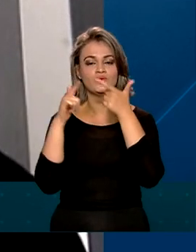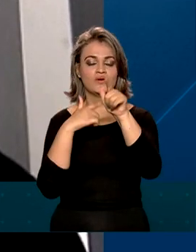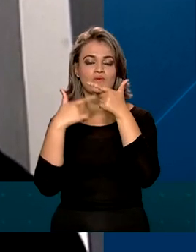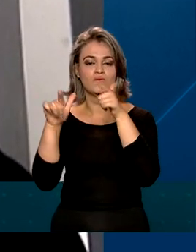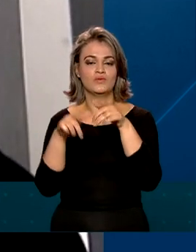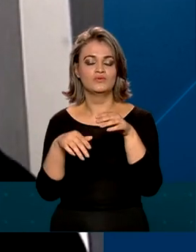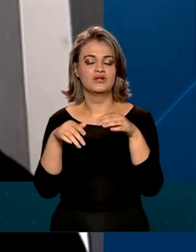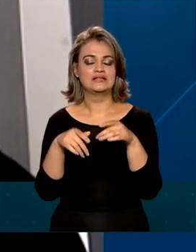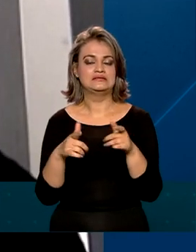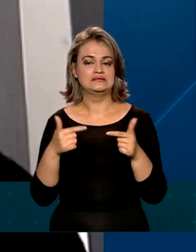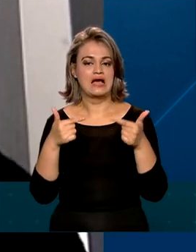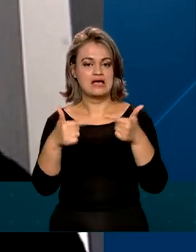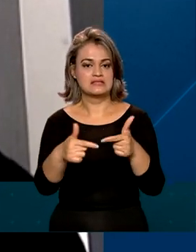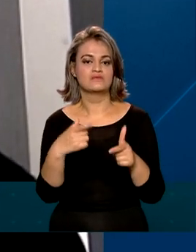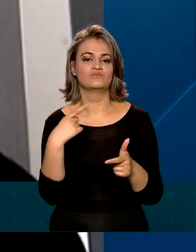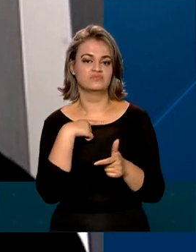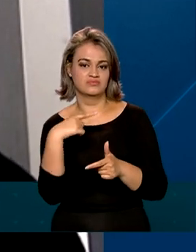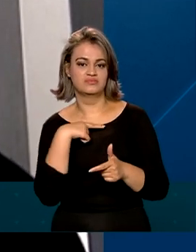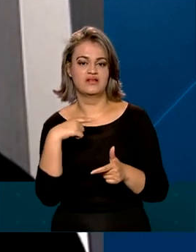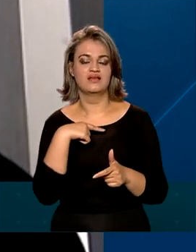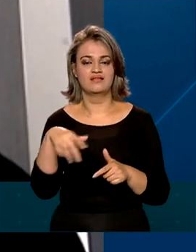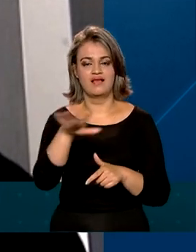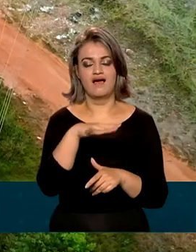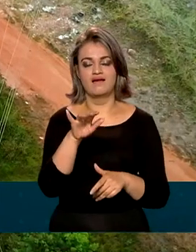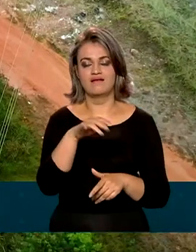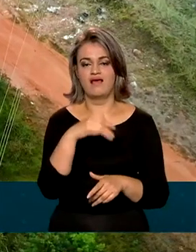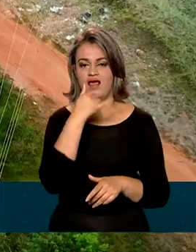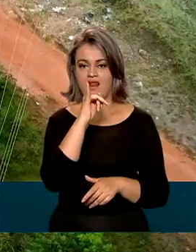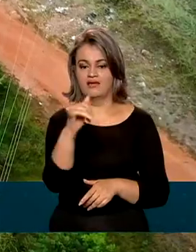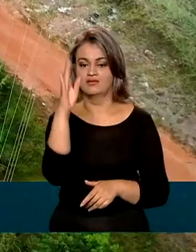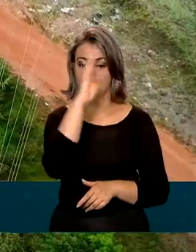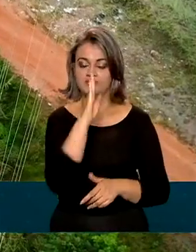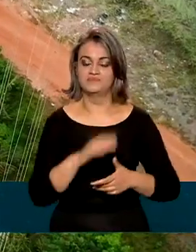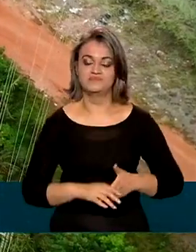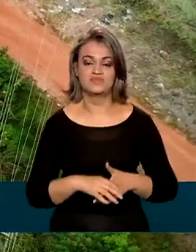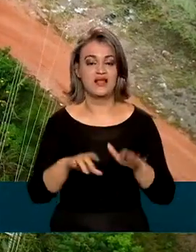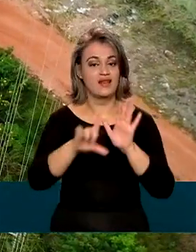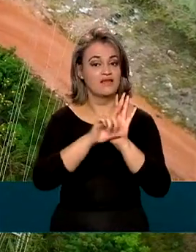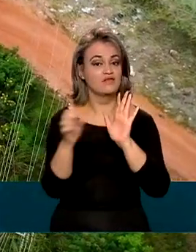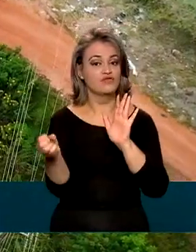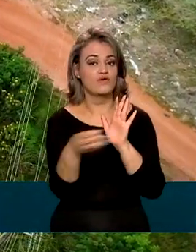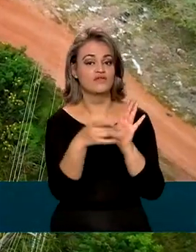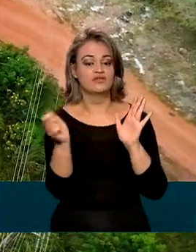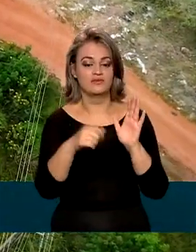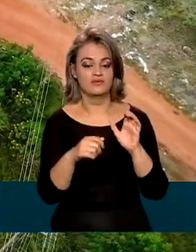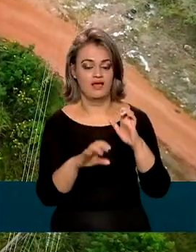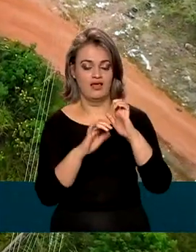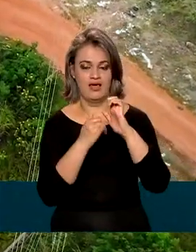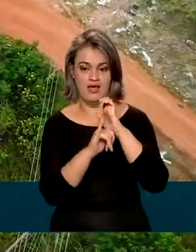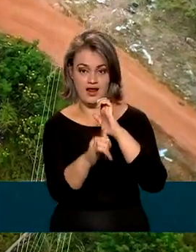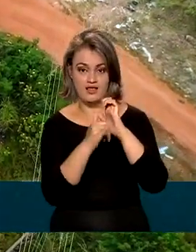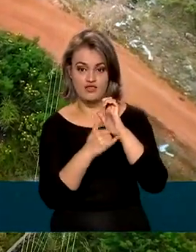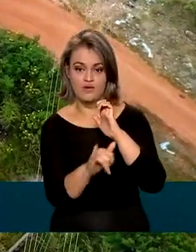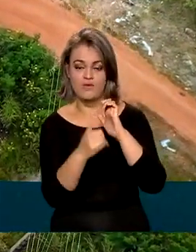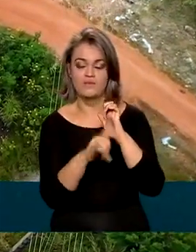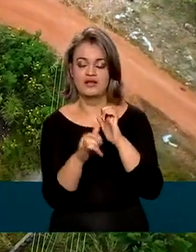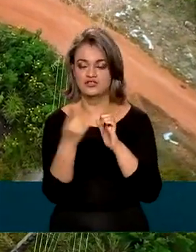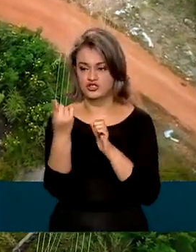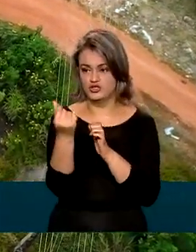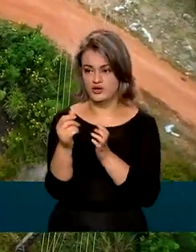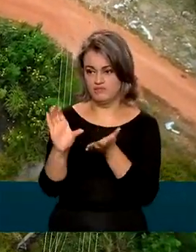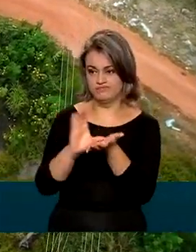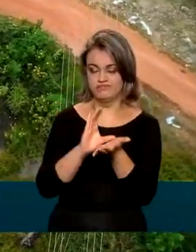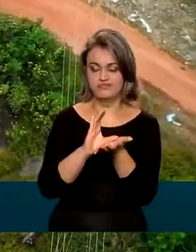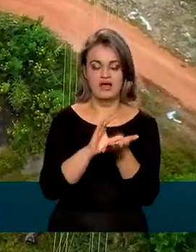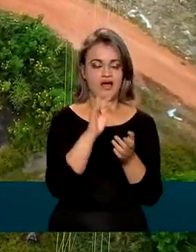estão ativas e participantes do setor elétrico brasileiro. A nova lei também prevê que a Eletrobras coloque parte dos recursos na